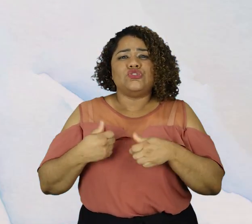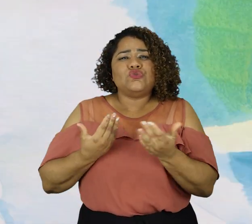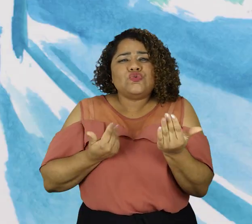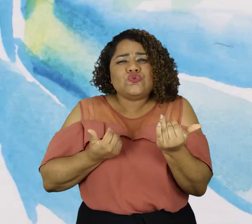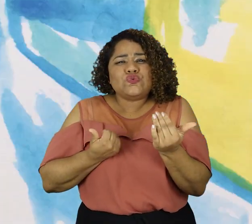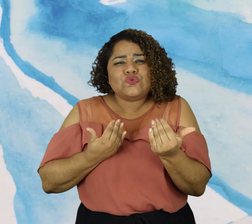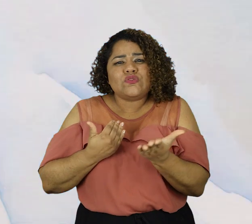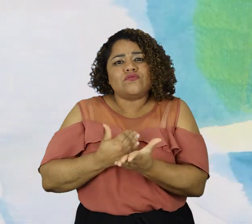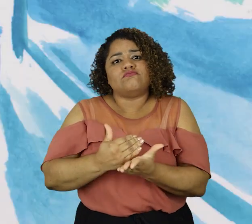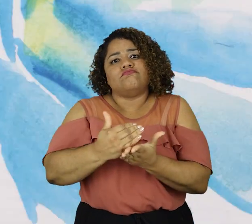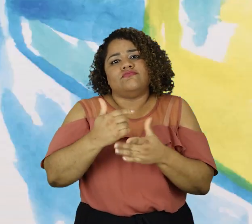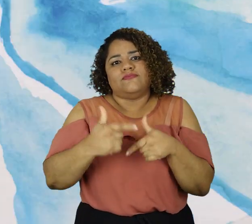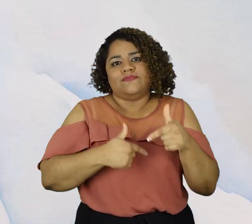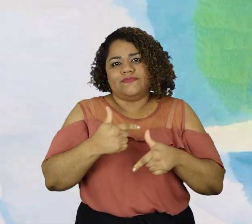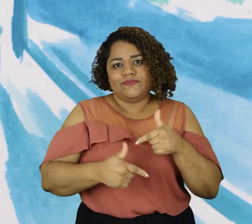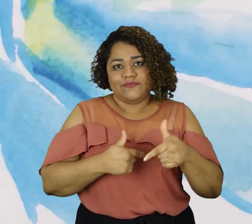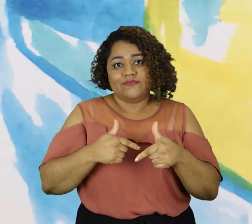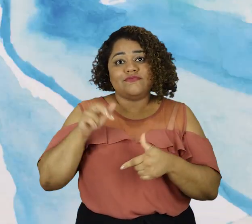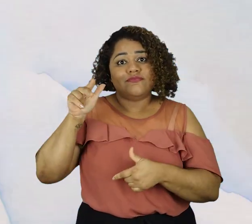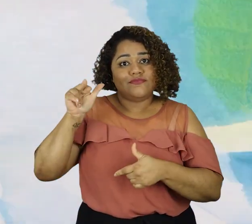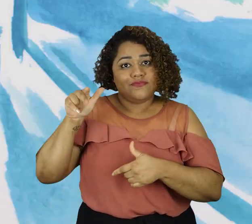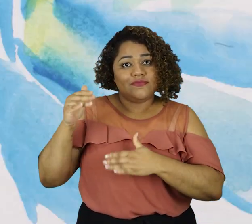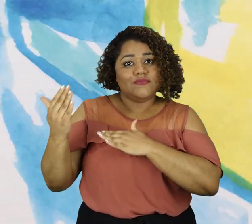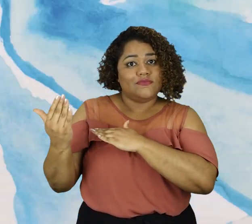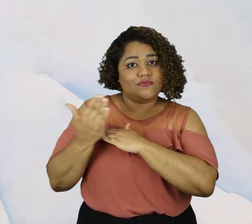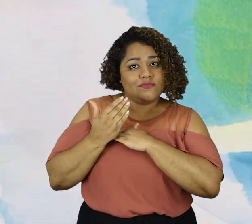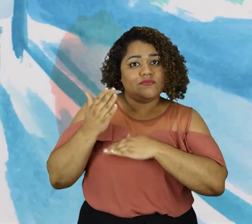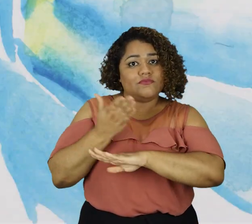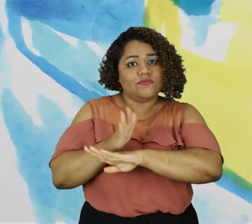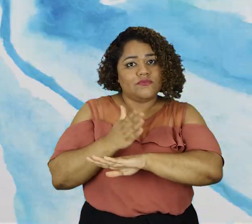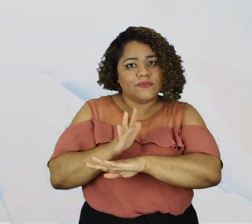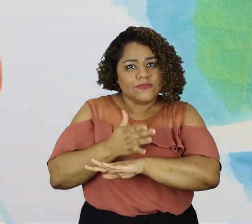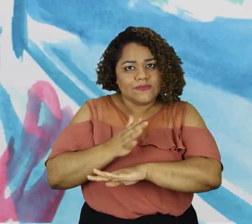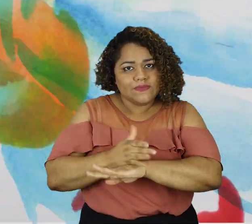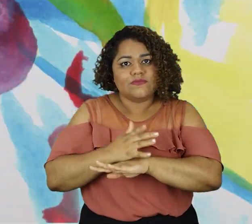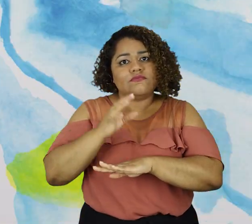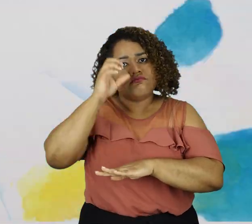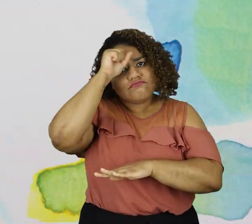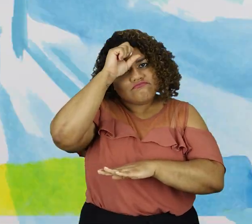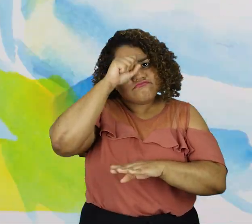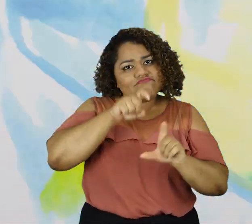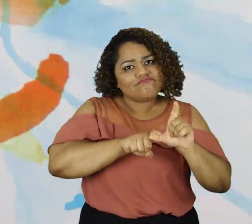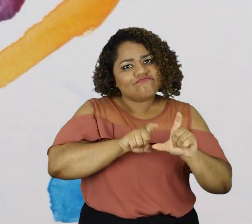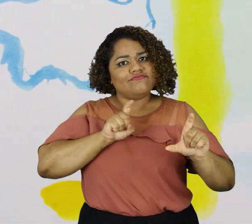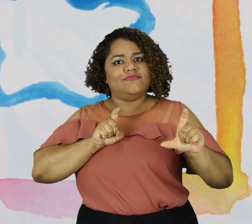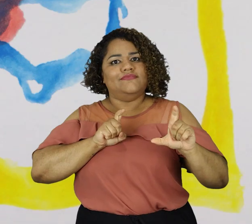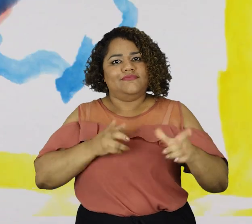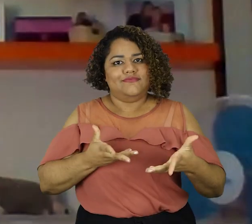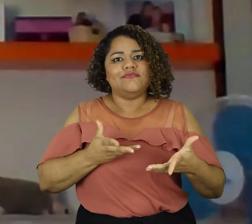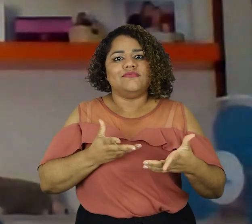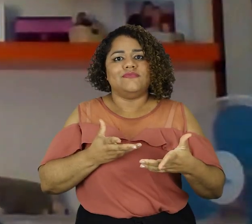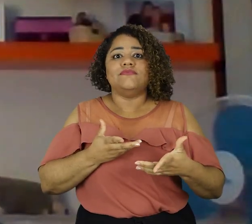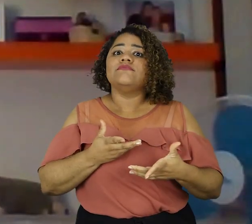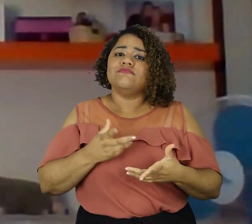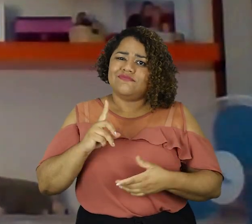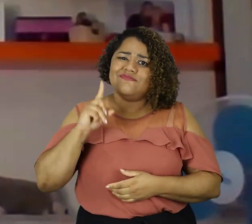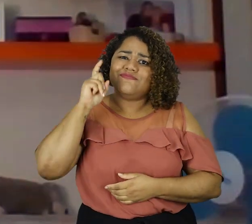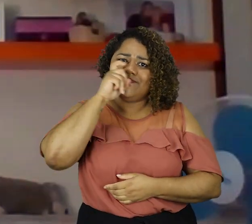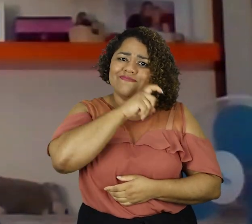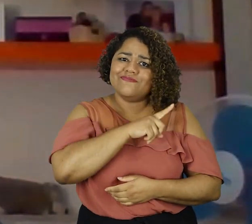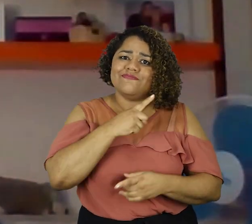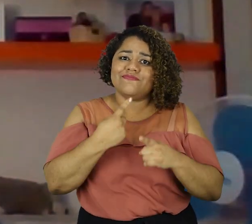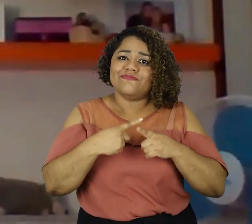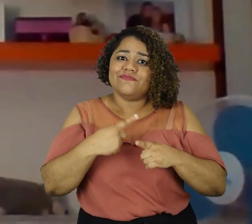e foi a minha irmã que me treinou, que eu aprendi a ser mais independente. Foi meio